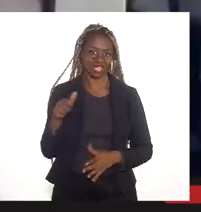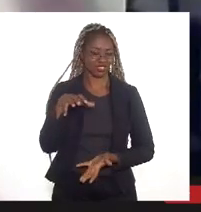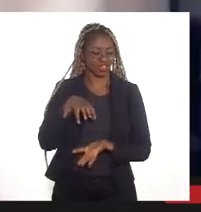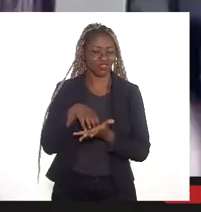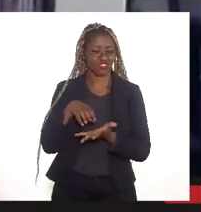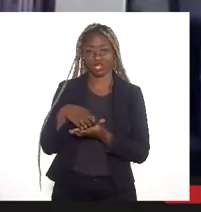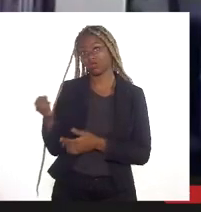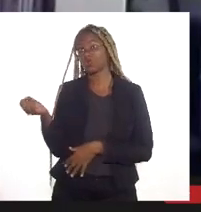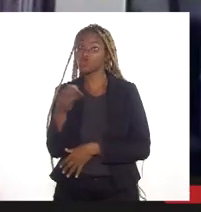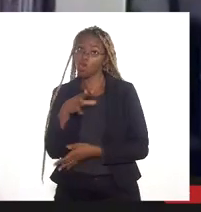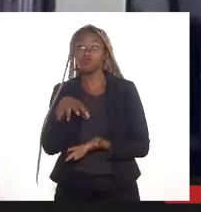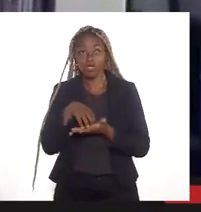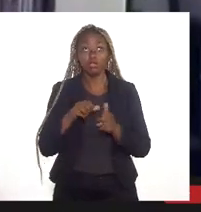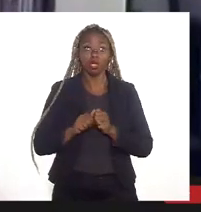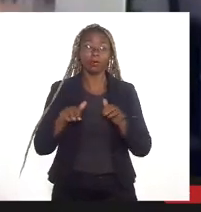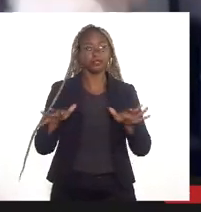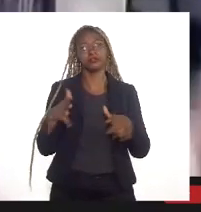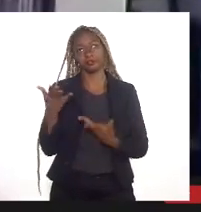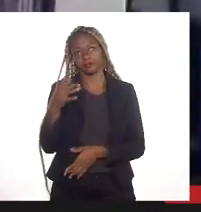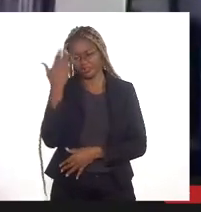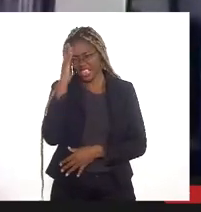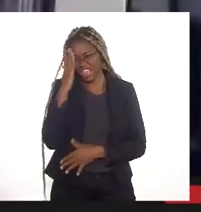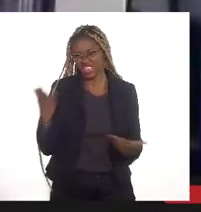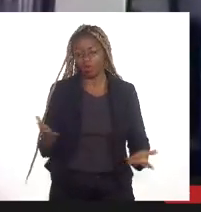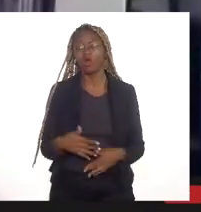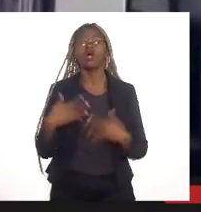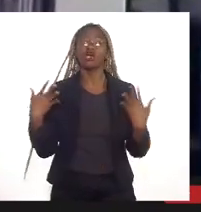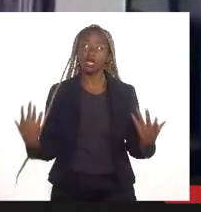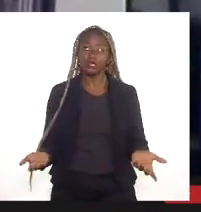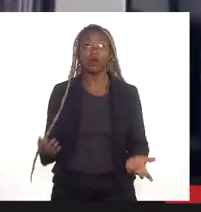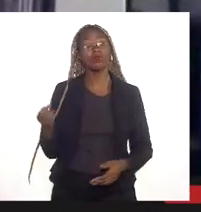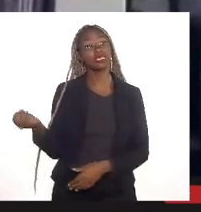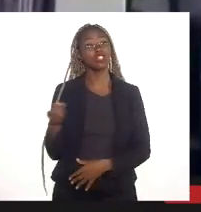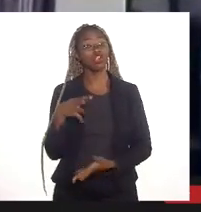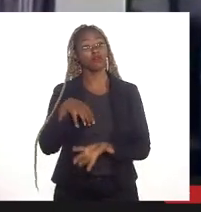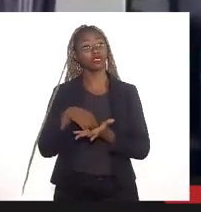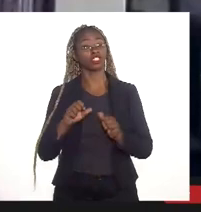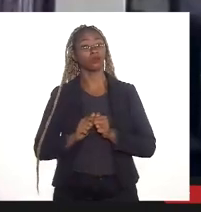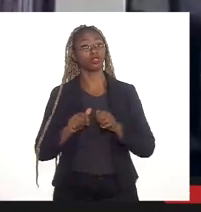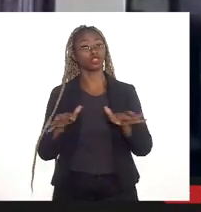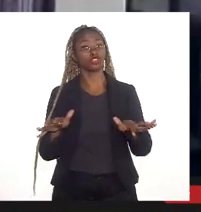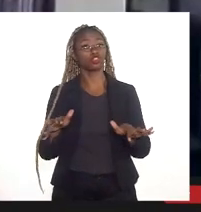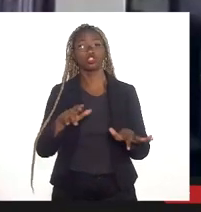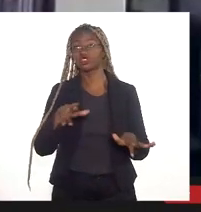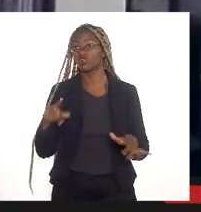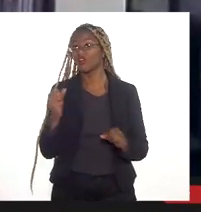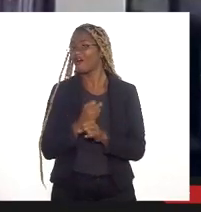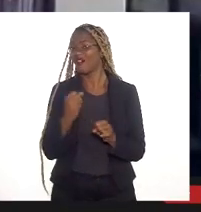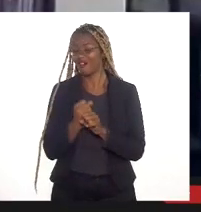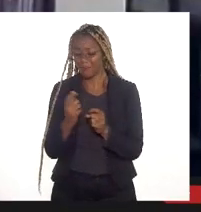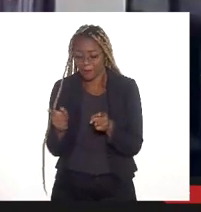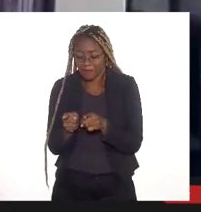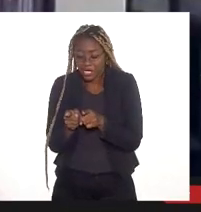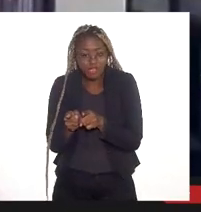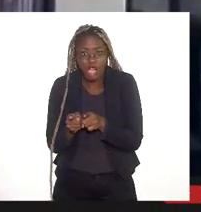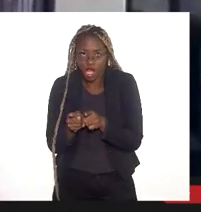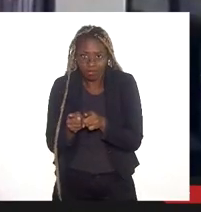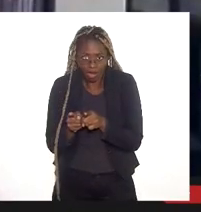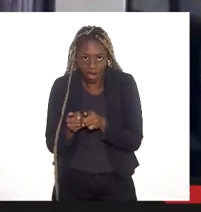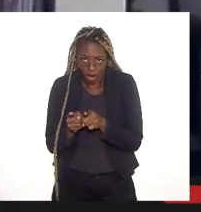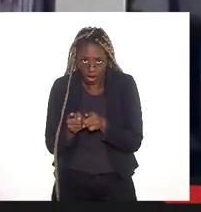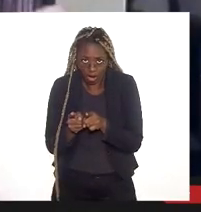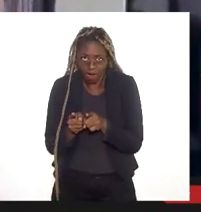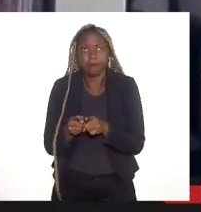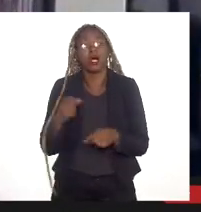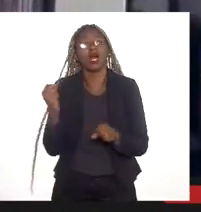novo centro de abastimento, mas novo centro de abastimento que não vai ser uma obra pequena, é uma obra de